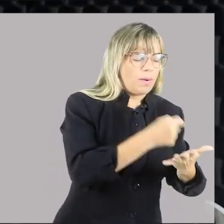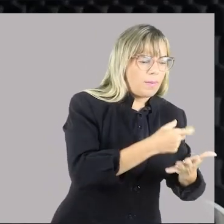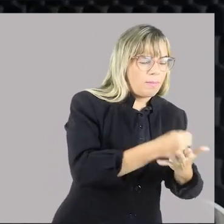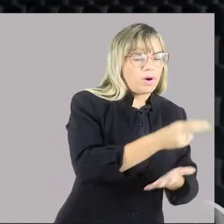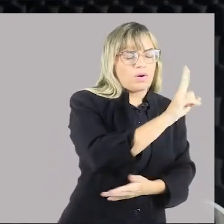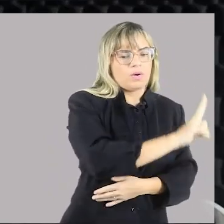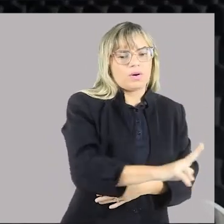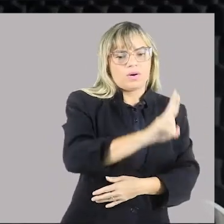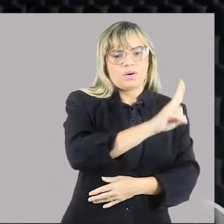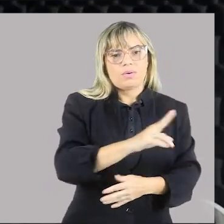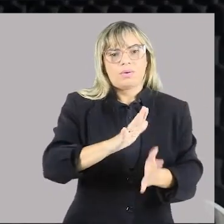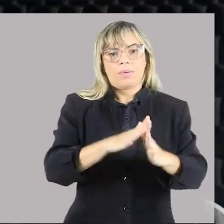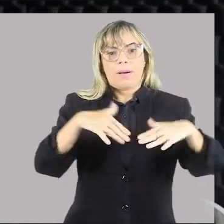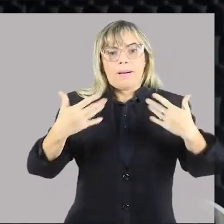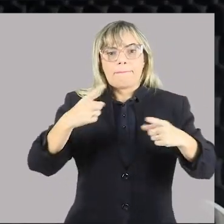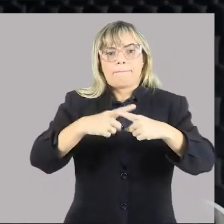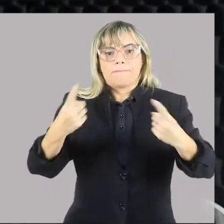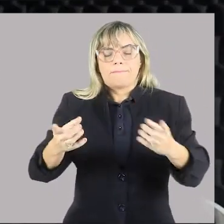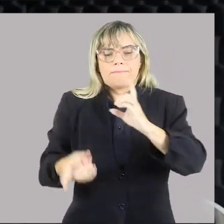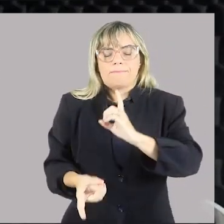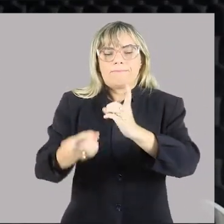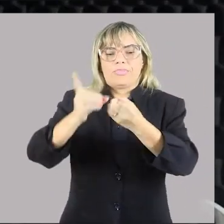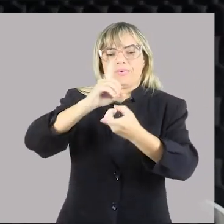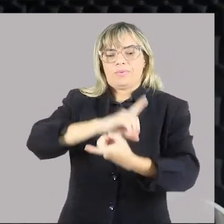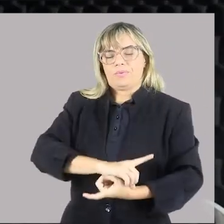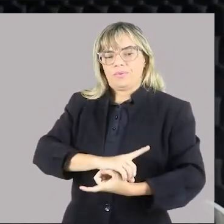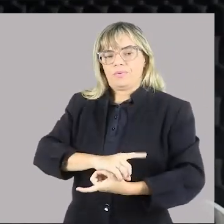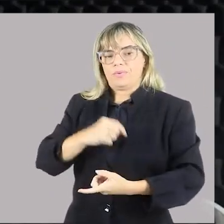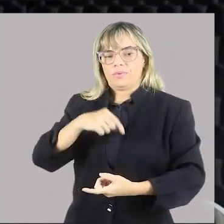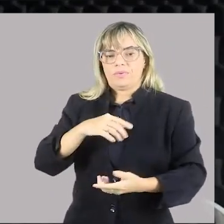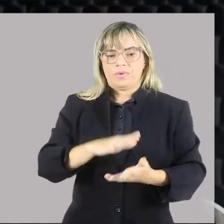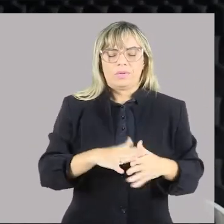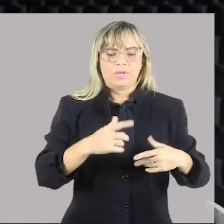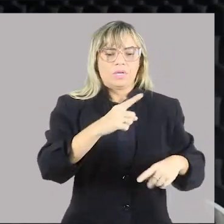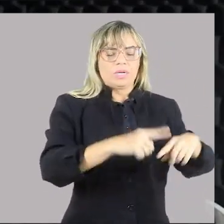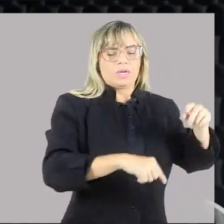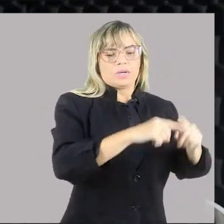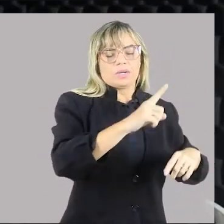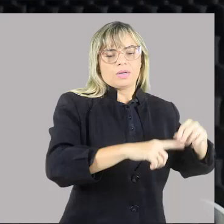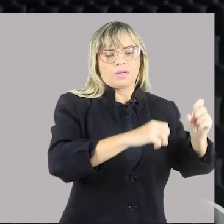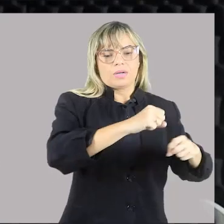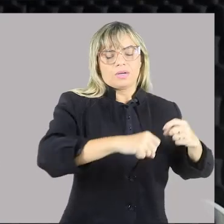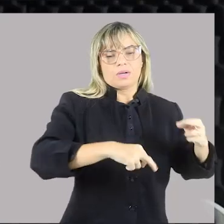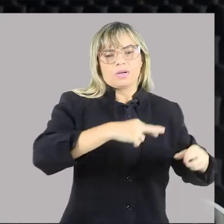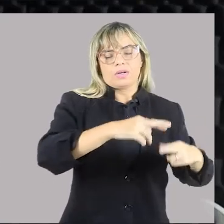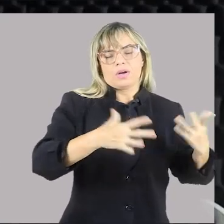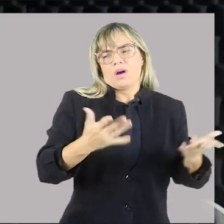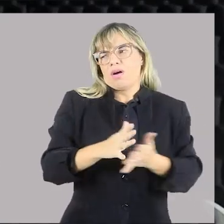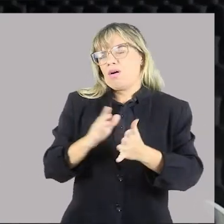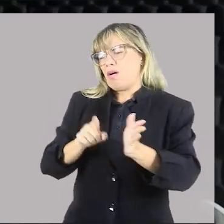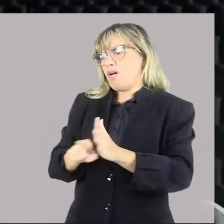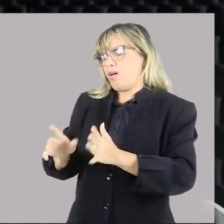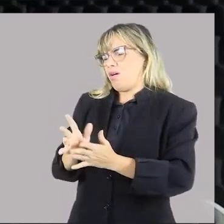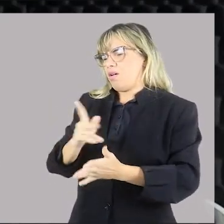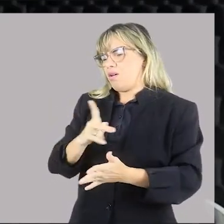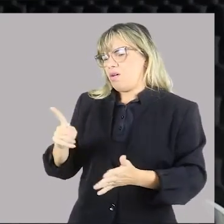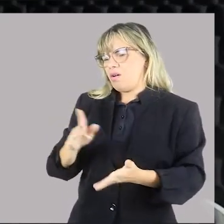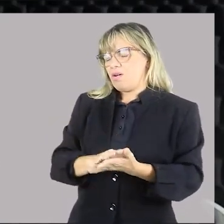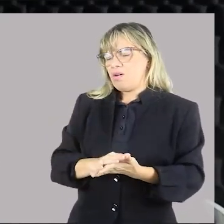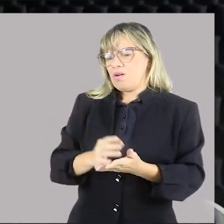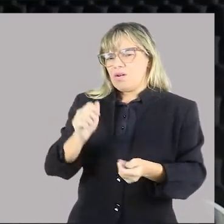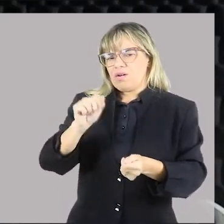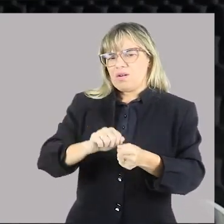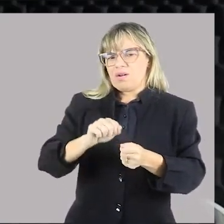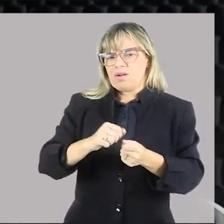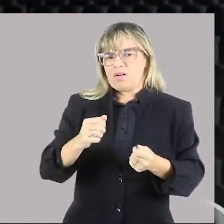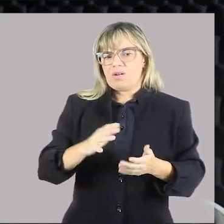Mas nós temos o contrário. O produto reciclado, ah professor, mais a produção, só que a reciclagem ela é